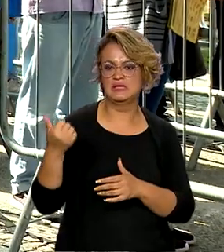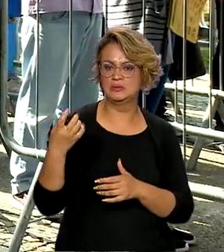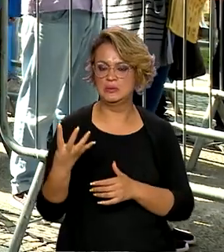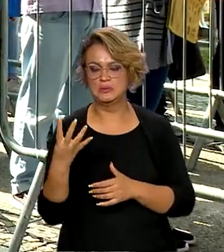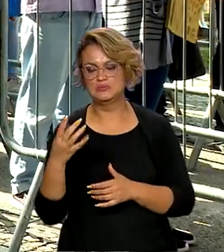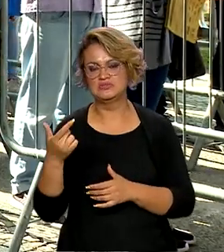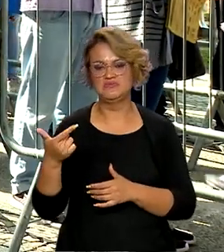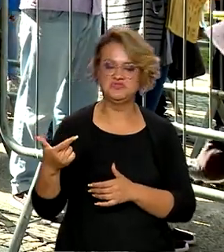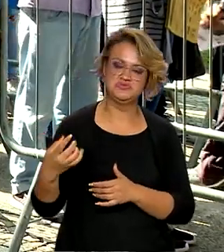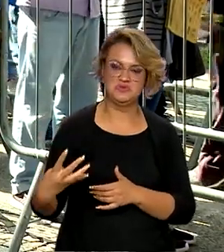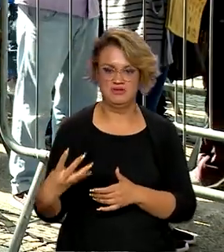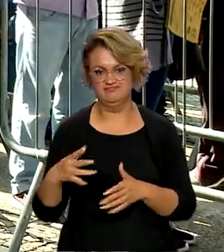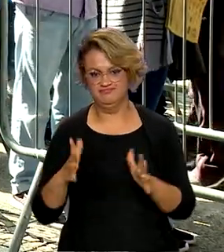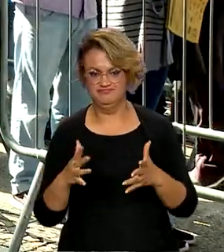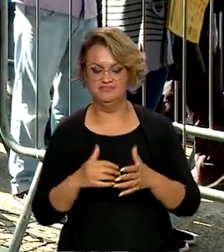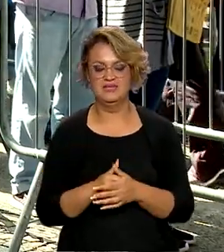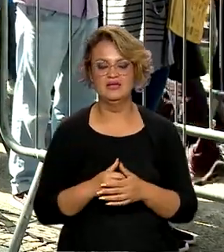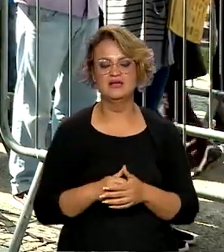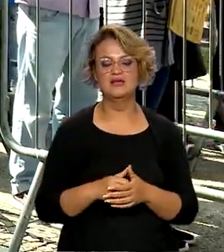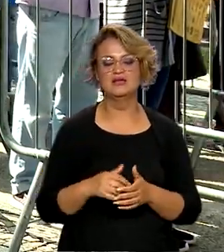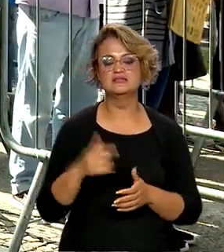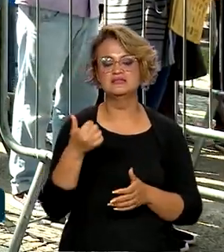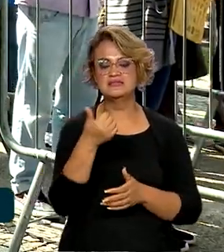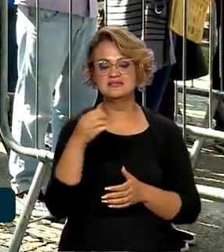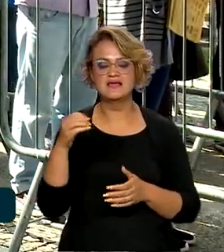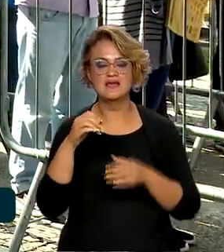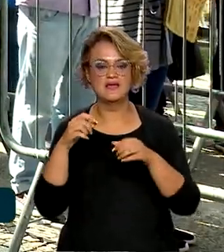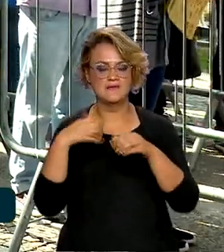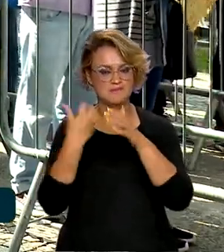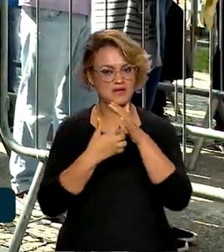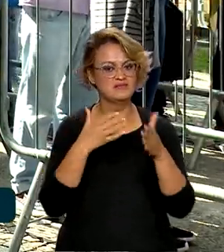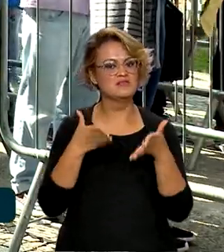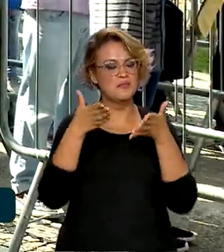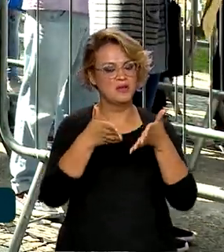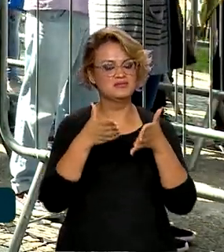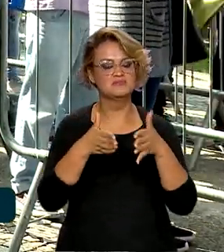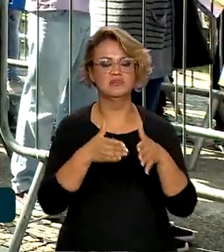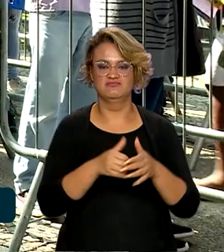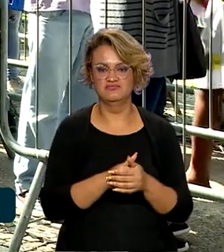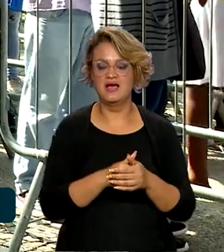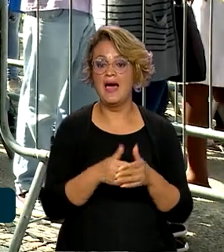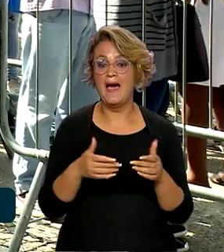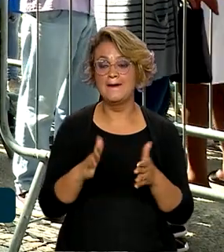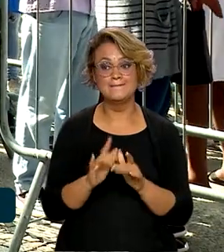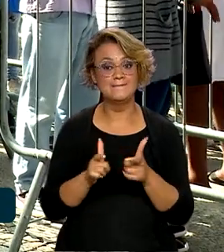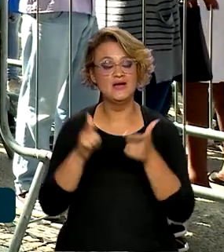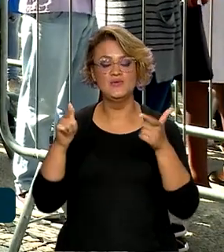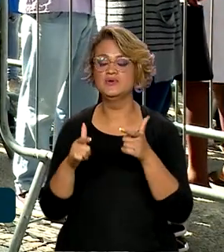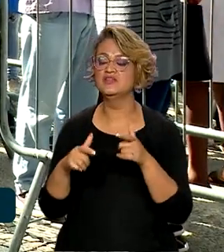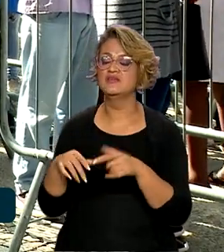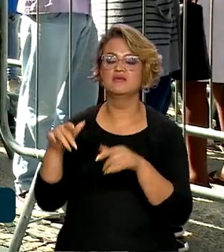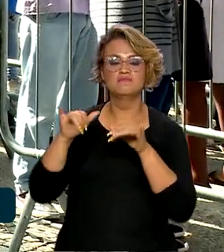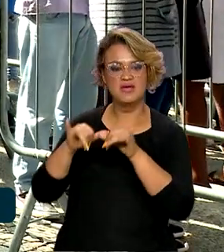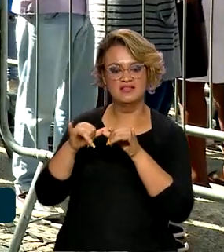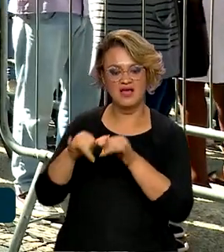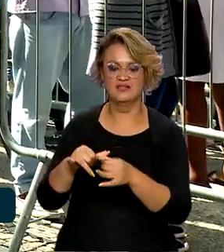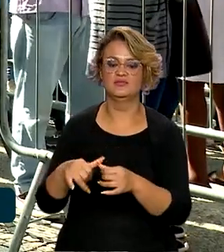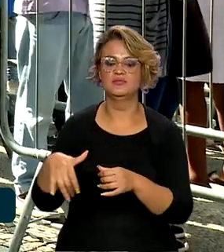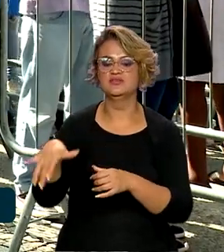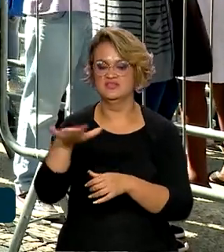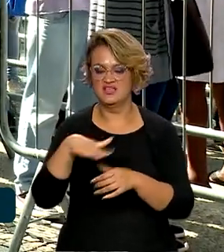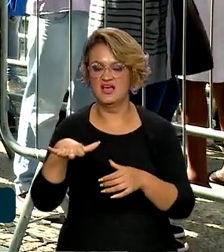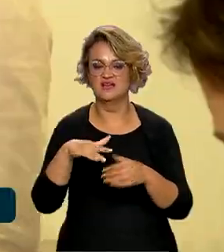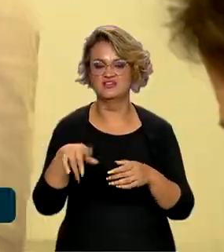e 24 anos. Mais de 100 empresas estão participando no mutirão, a maioria delas supermercados e setor